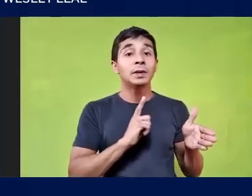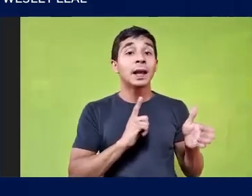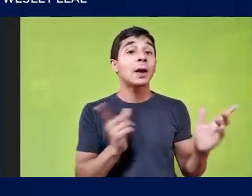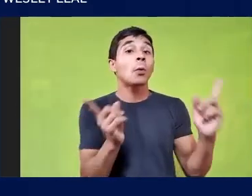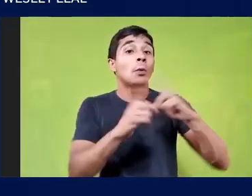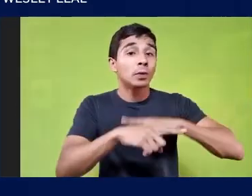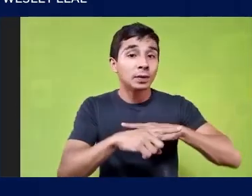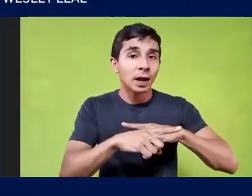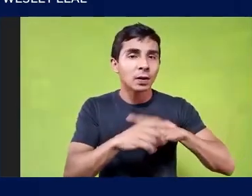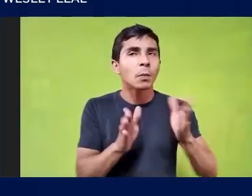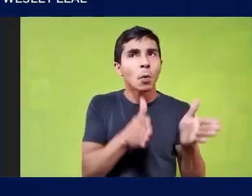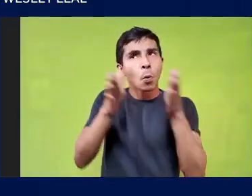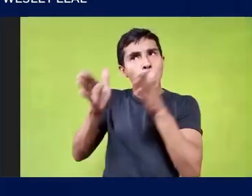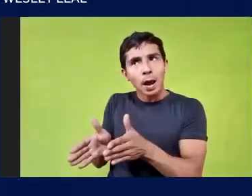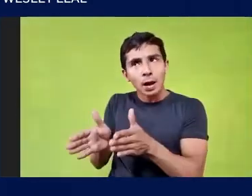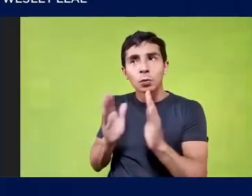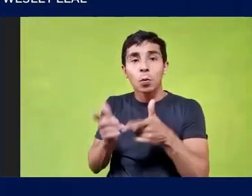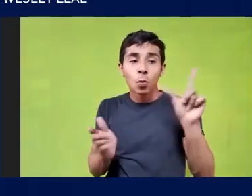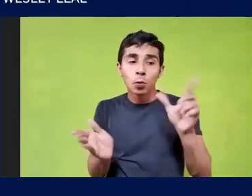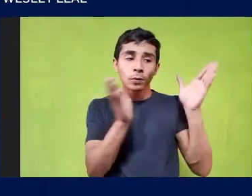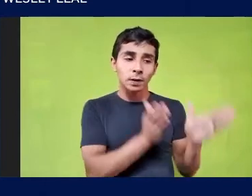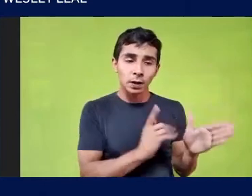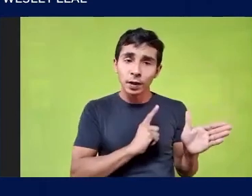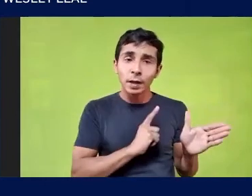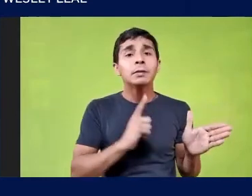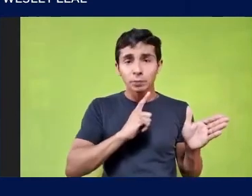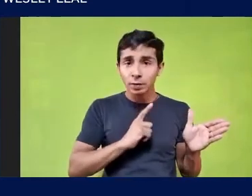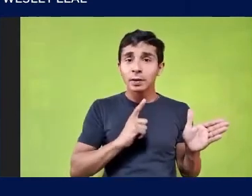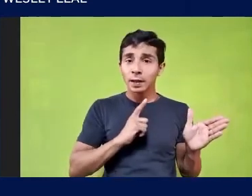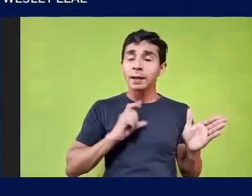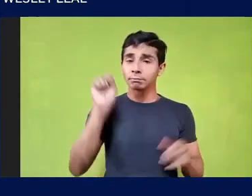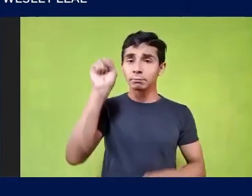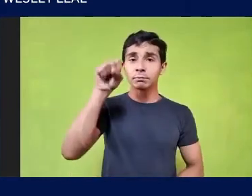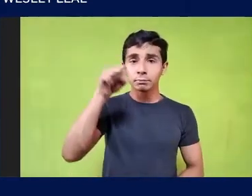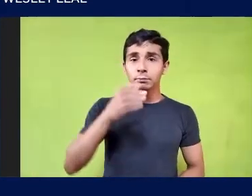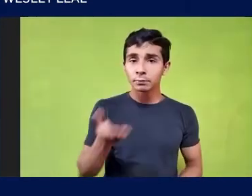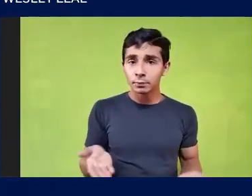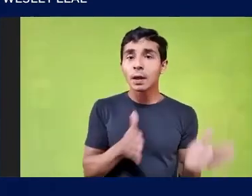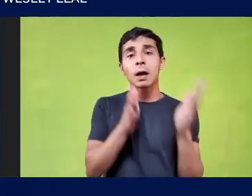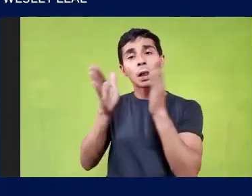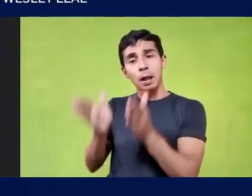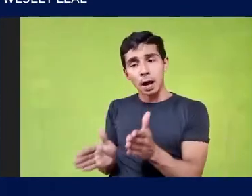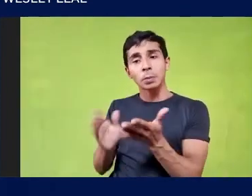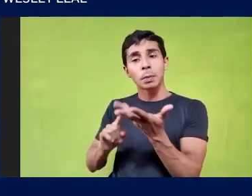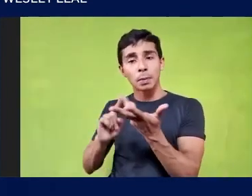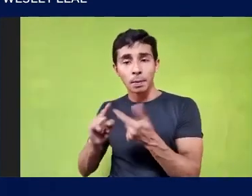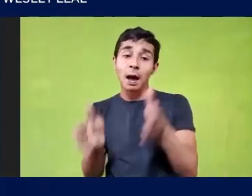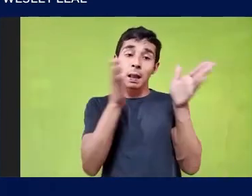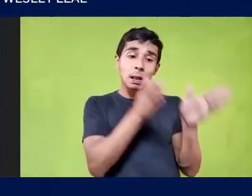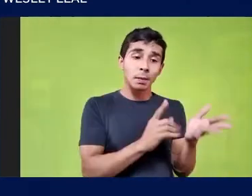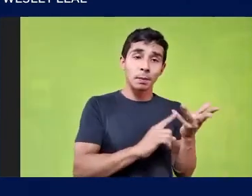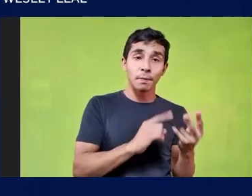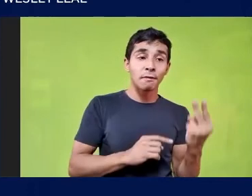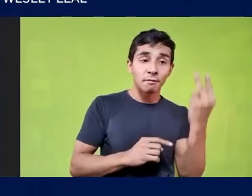lado Sim, eu tenho Um ponto de partida Esses são valores Que me parecem Que vieram antes de mim E